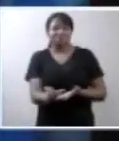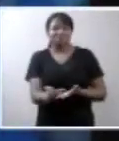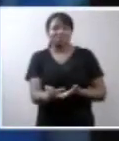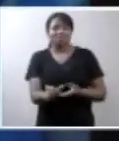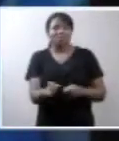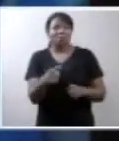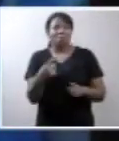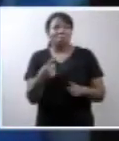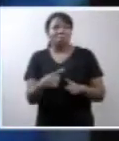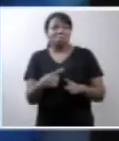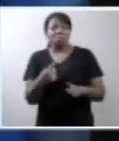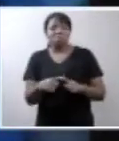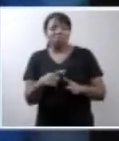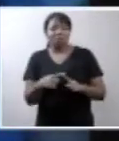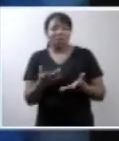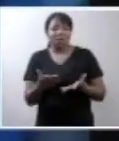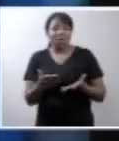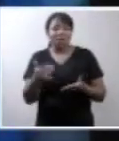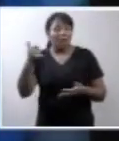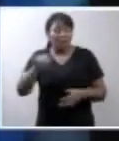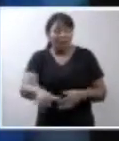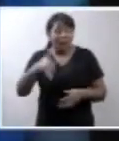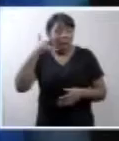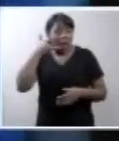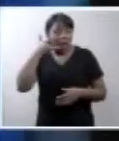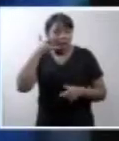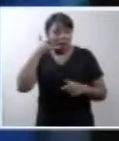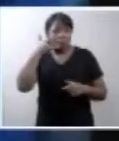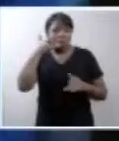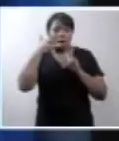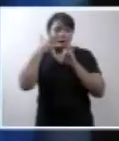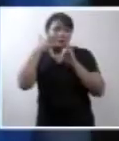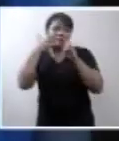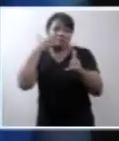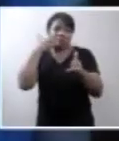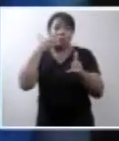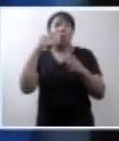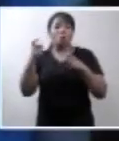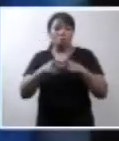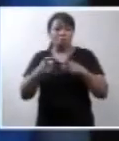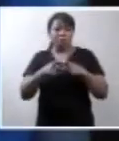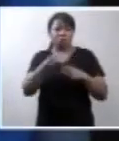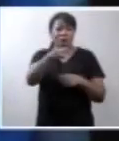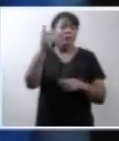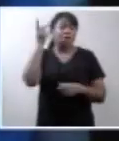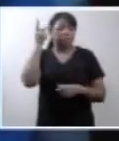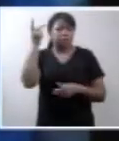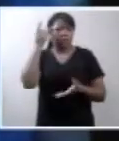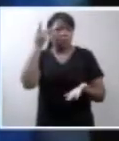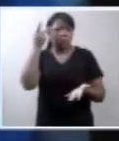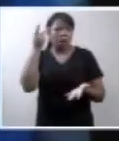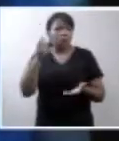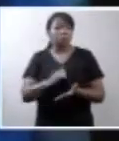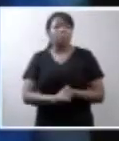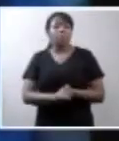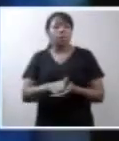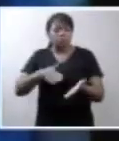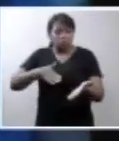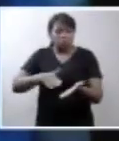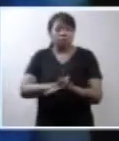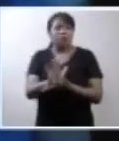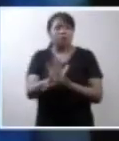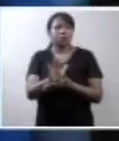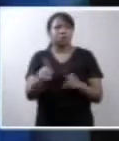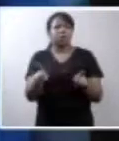Porque ela ligou, ela ligou para ele. Então ele de lá de São Paulo, se conhecia a gente, mandou um fax, a gente